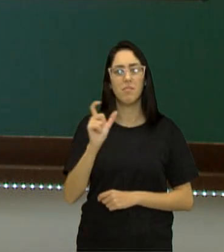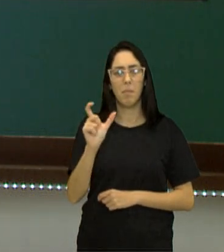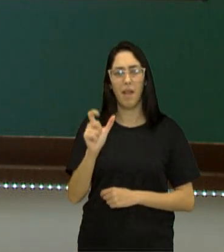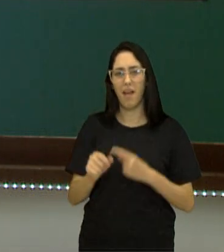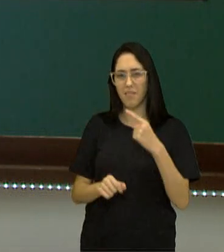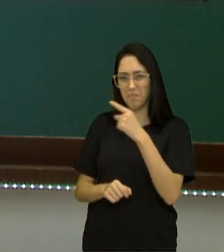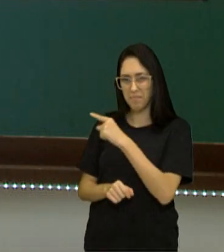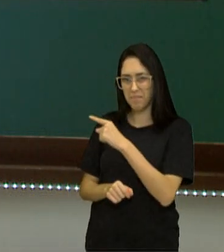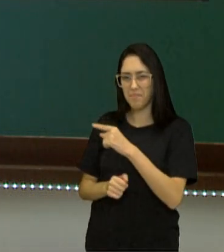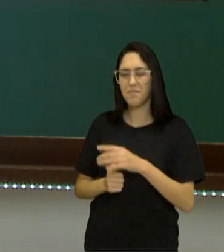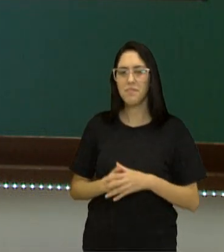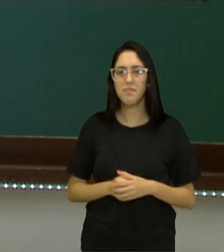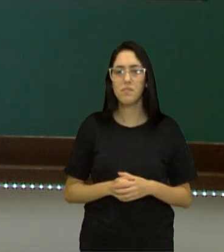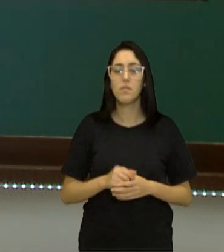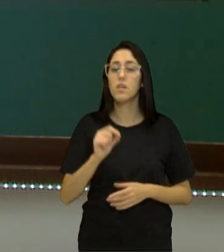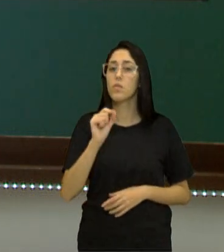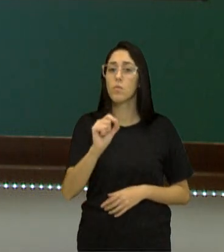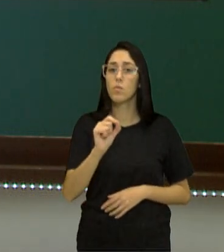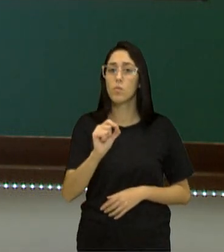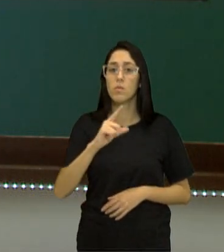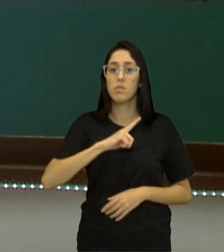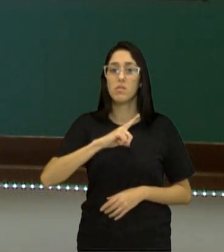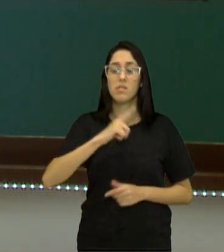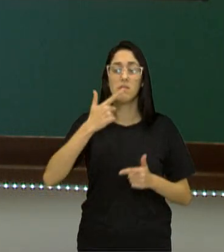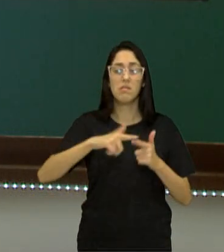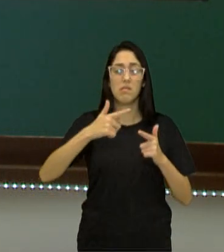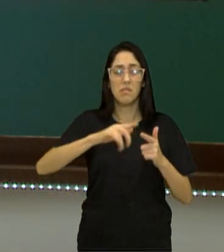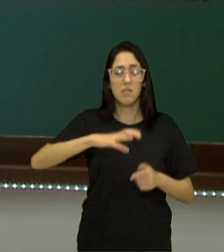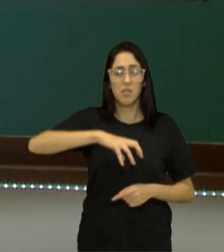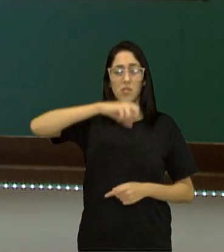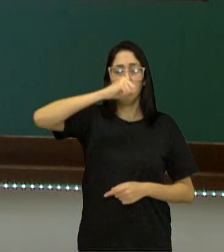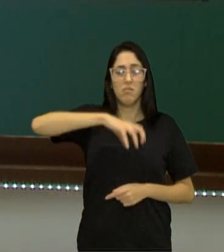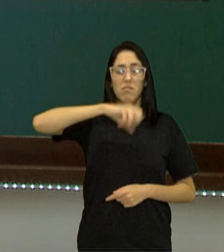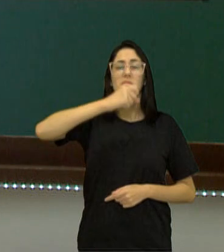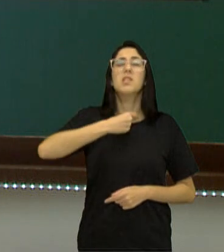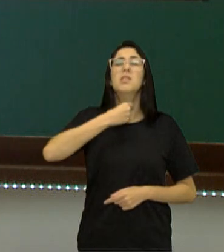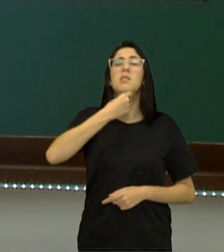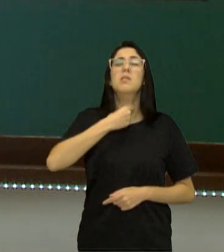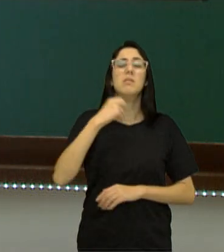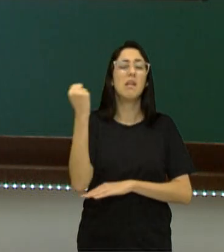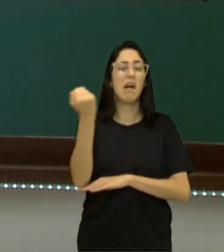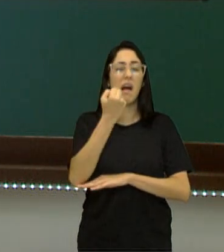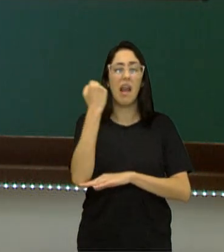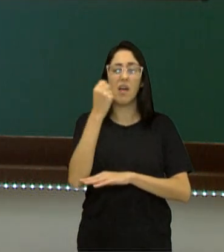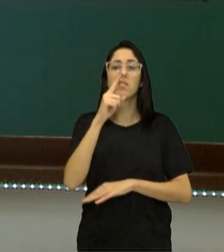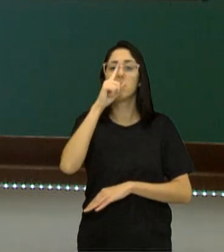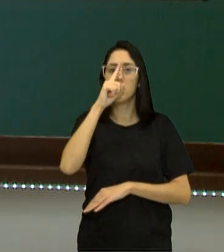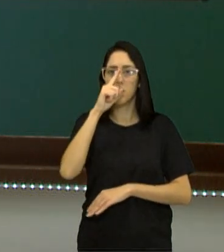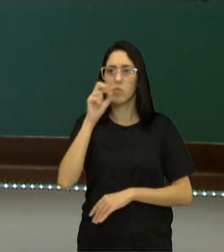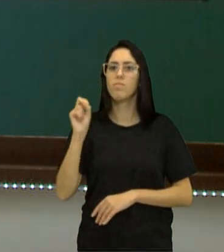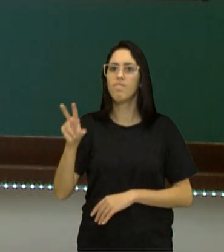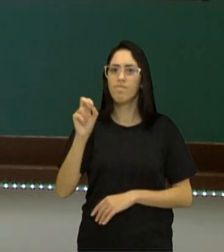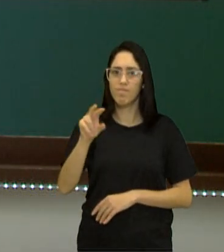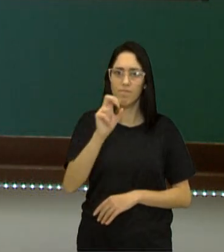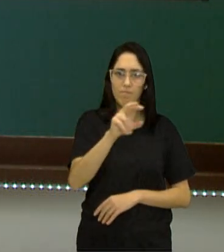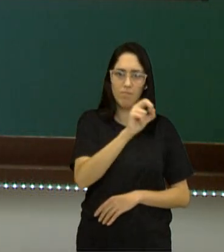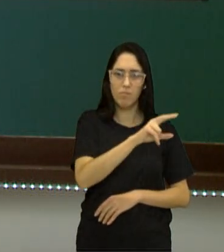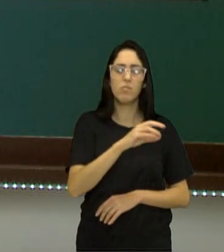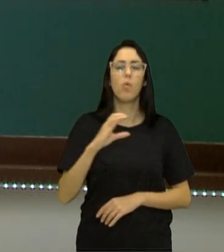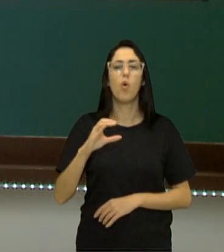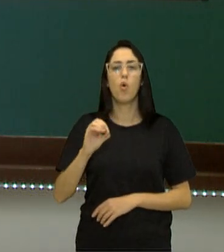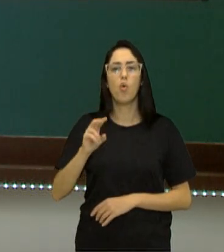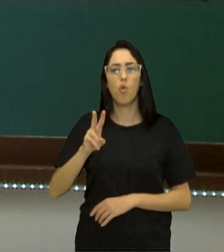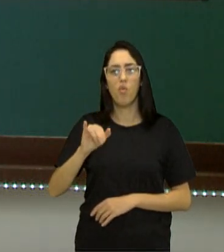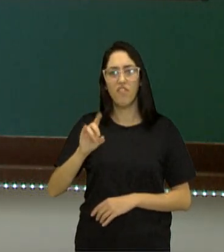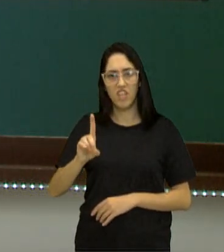-2, causa uma Síndrome Respiratória Aguda Grave e Altamente Contagiosa chamada de COVID